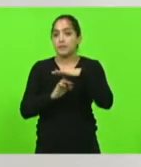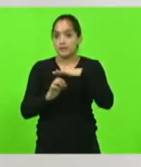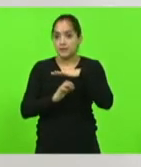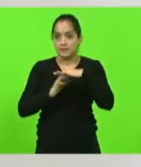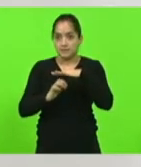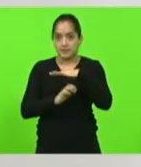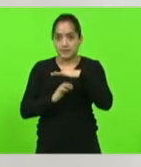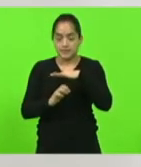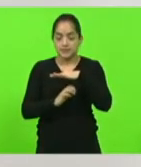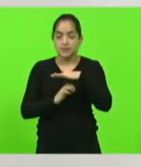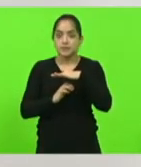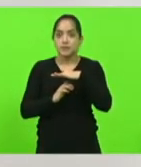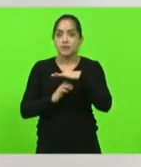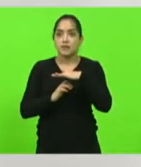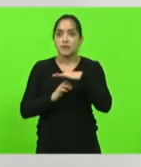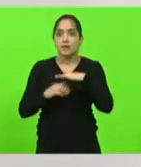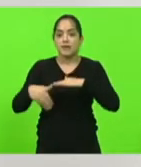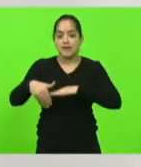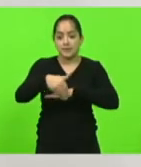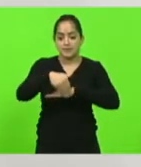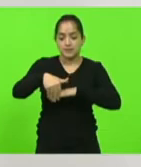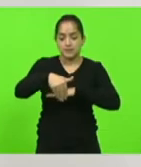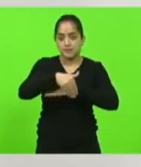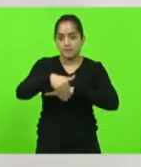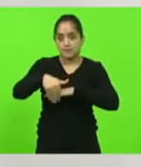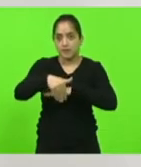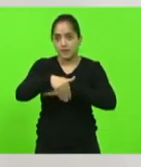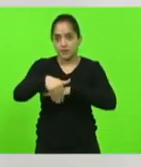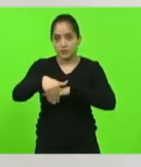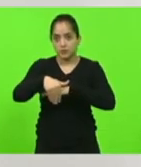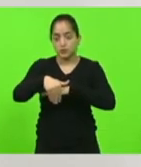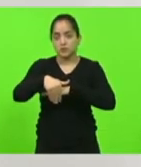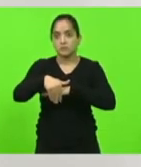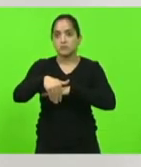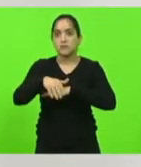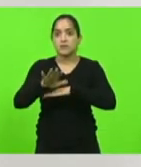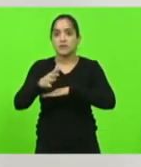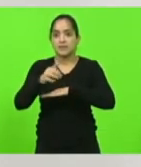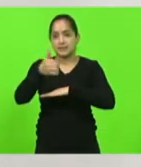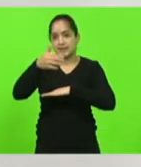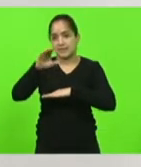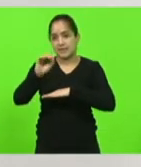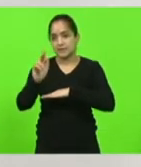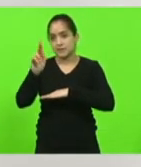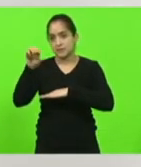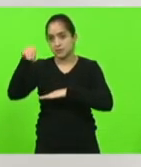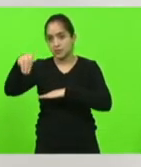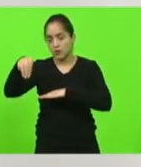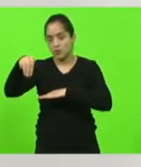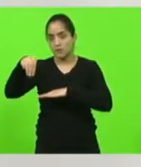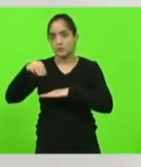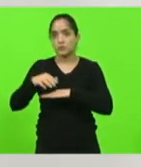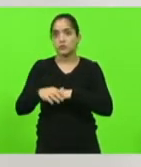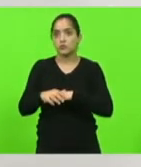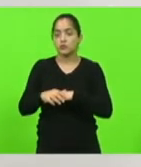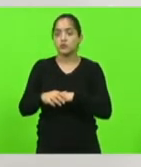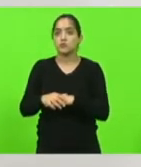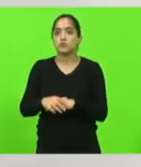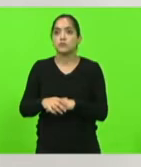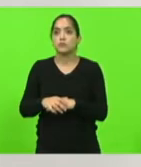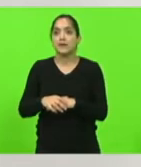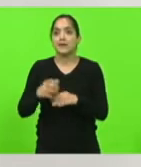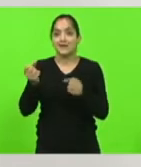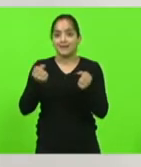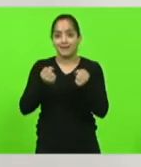esse trecho que dá aproximadamente 10 quilômetros o fluxo de veículos